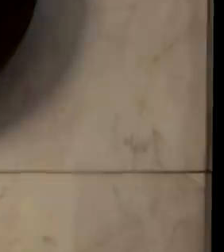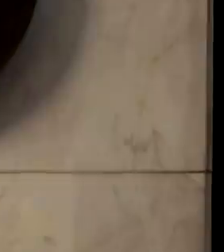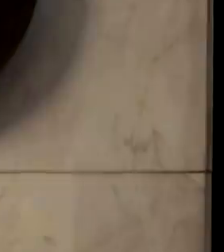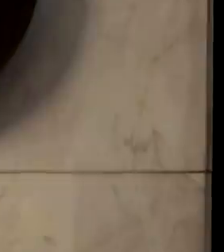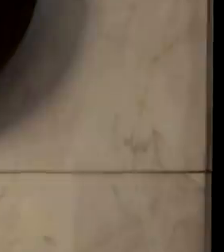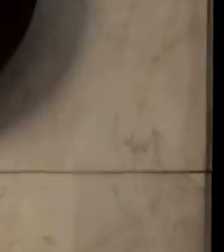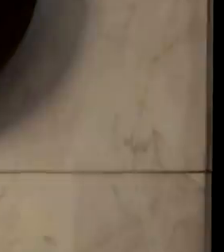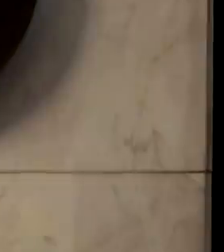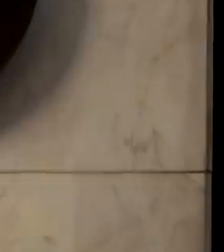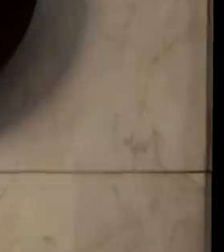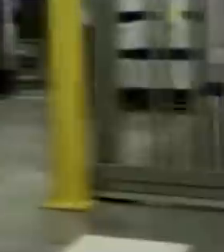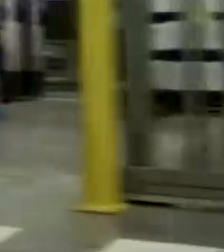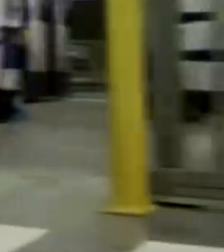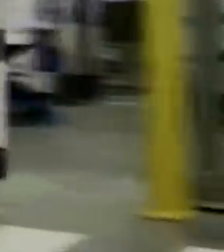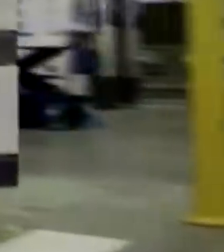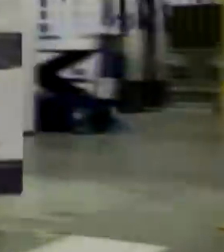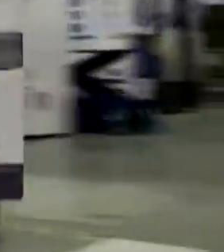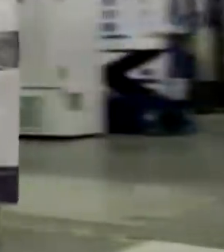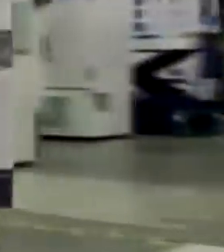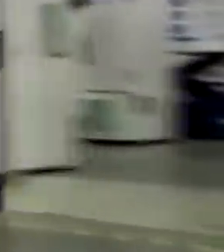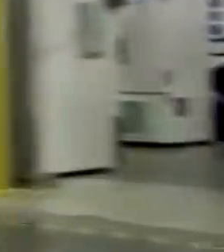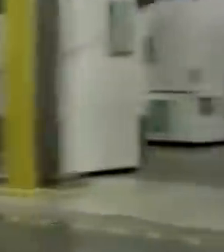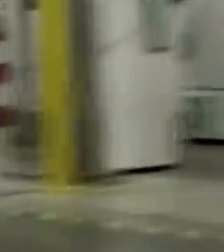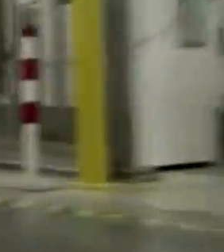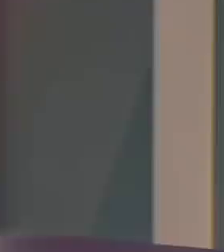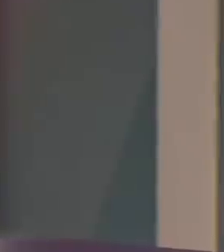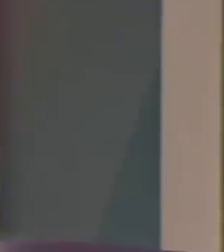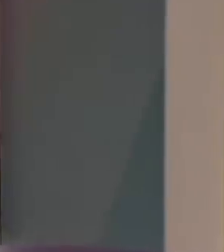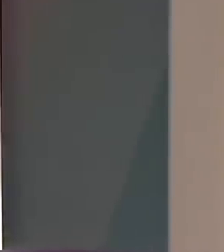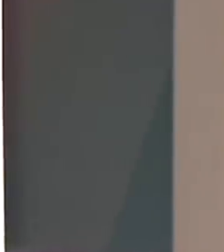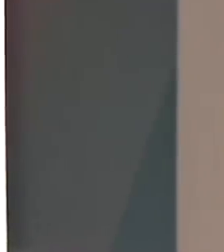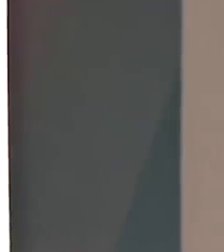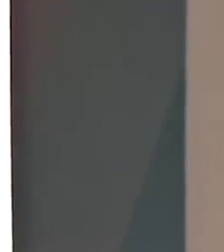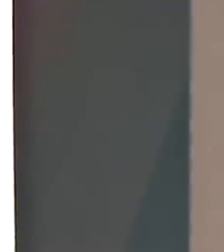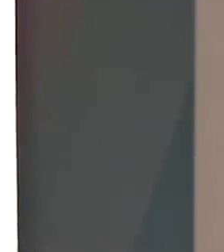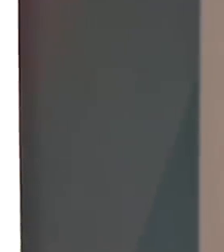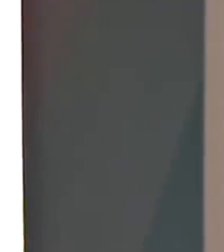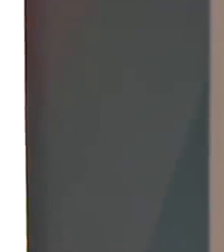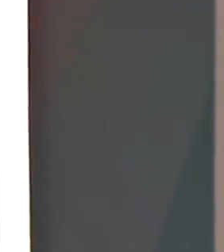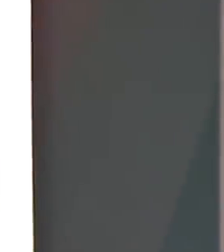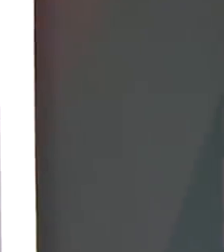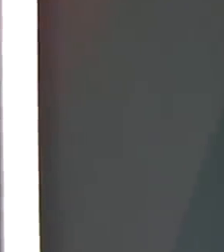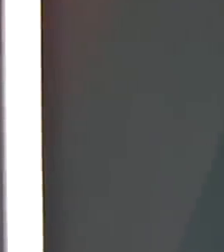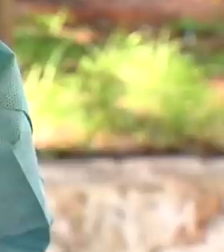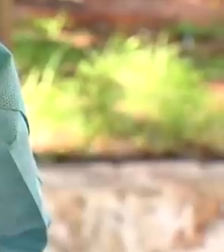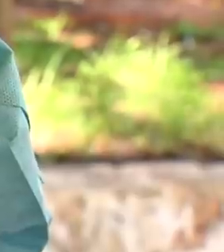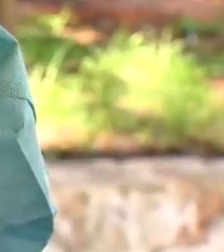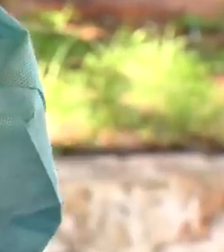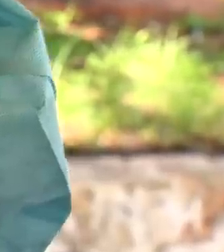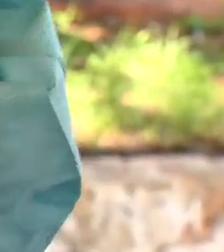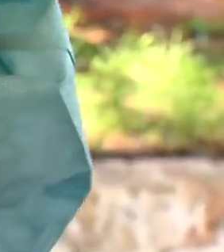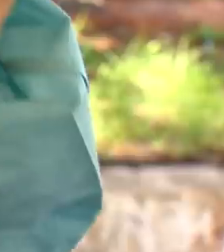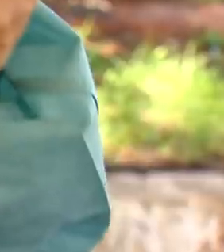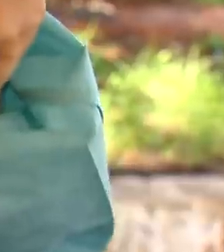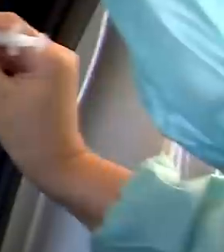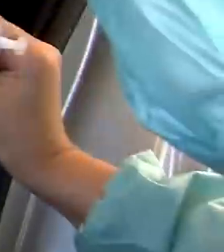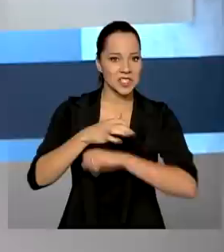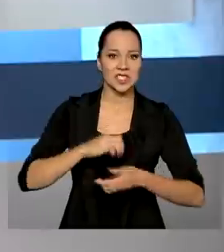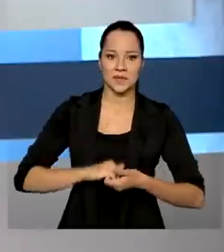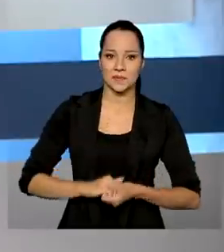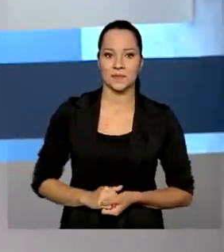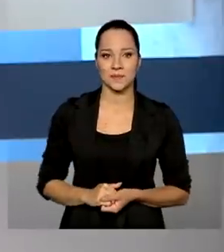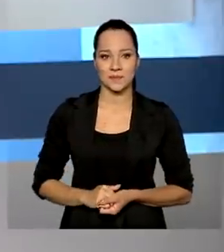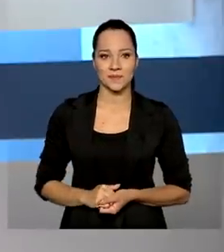consórcio Covax Facility. E o Ministério da Saúde reforça a importância de tomar a segunda dose contra a Covid-19.